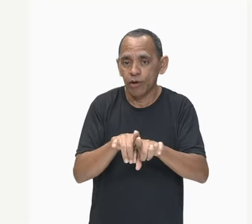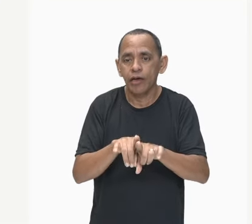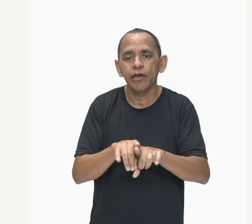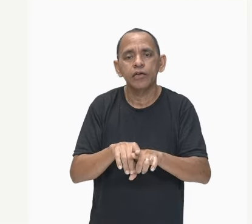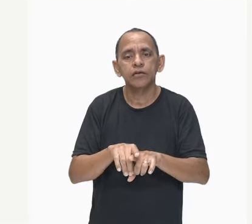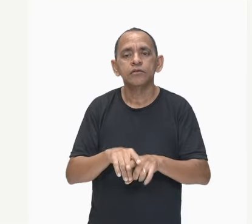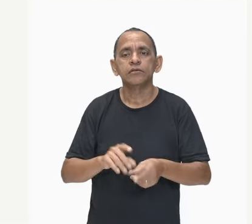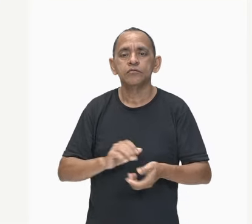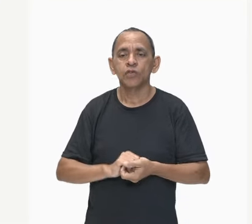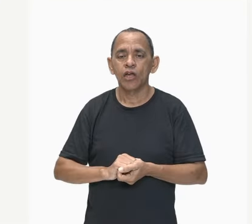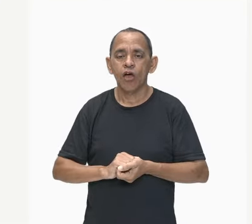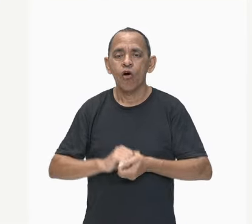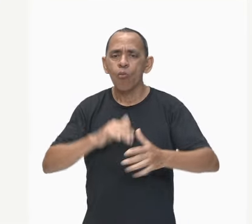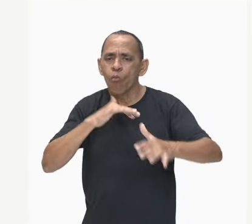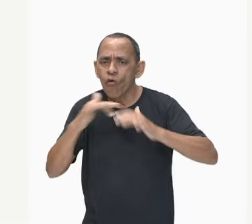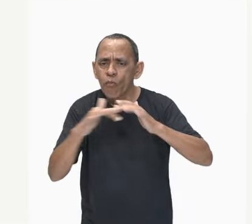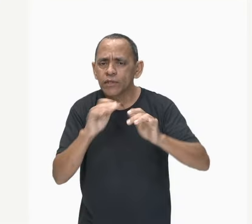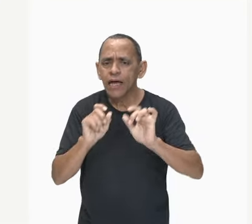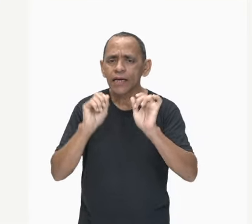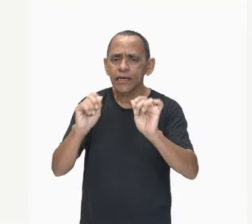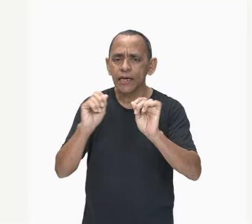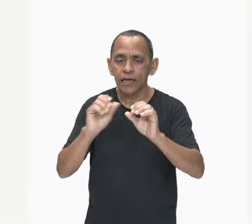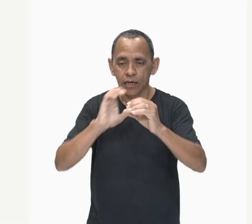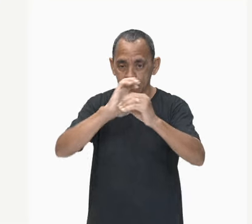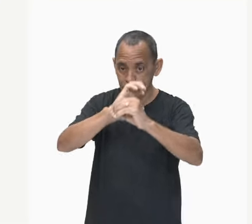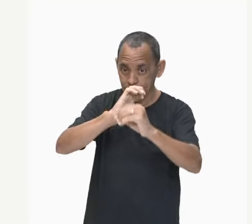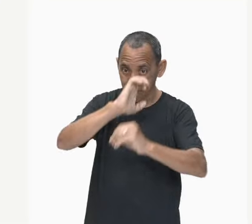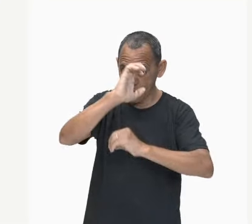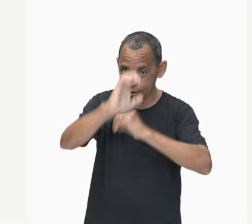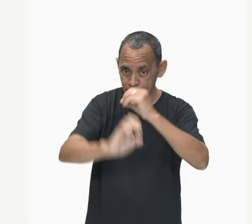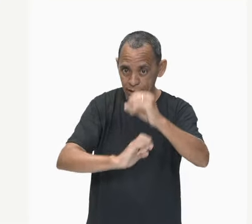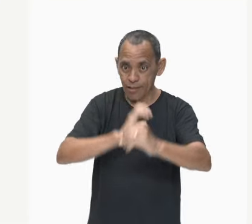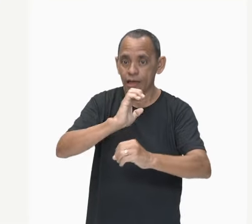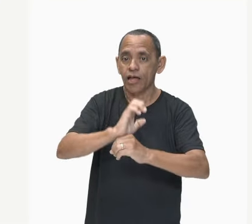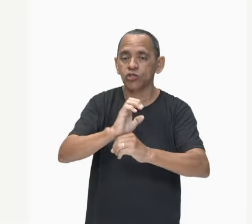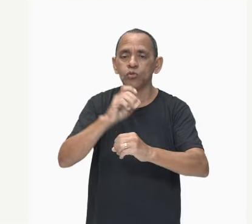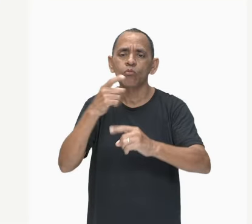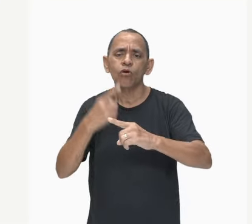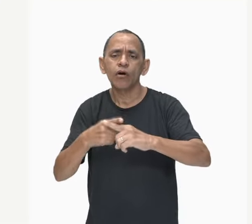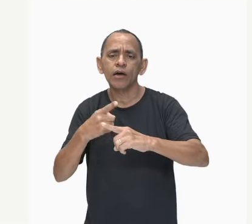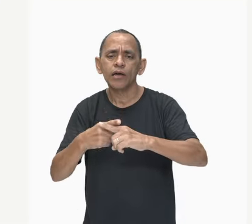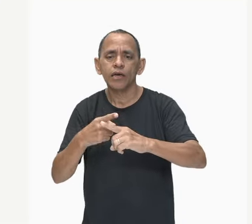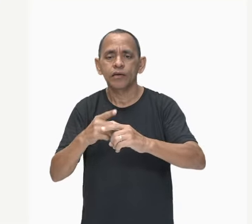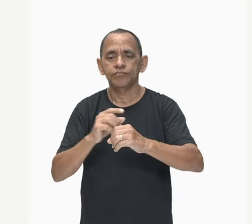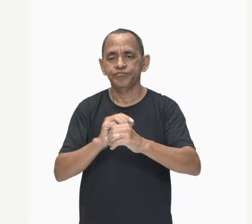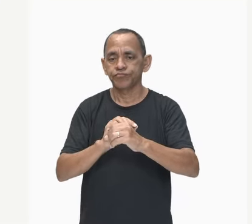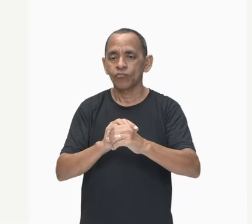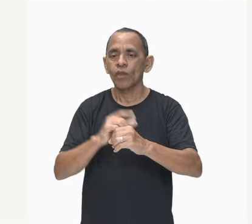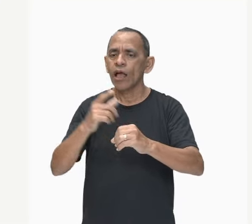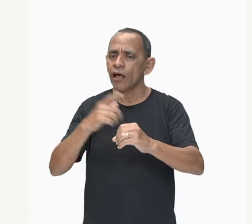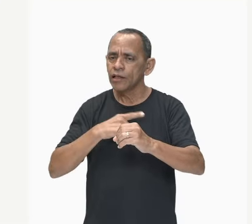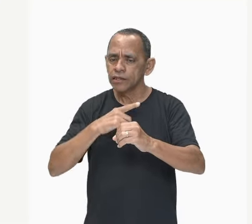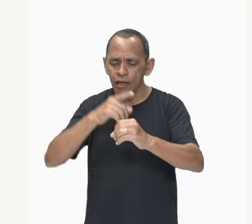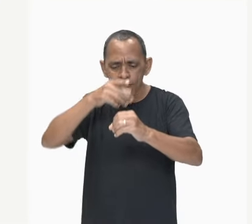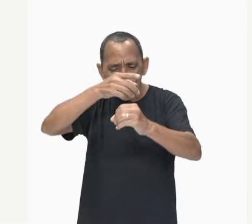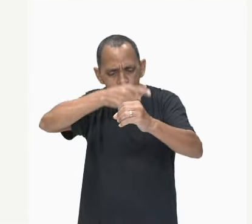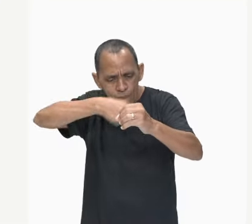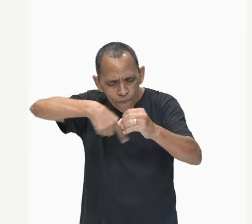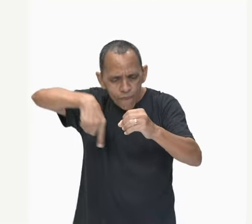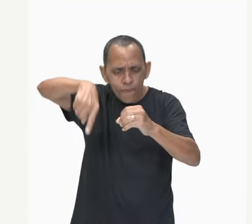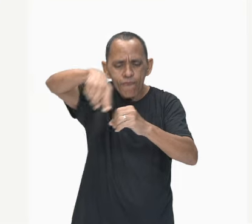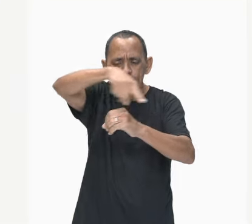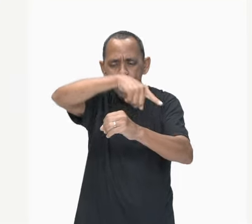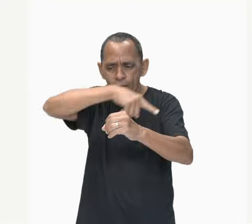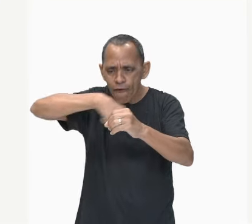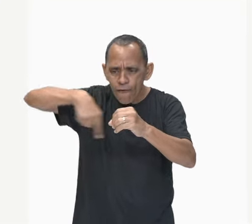movimentar quem? Os elétrons. Por quê? Aí você se pergunta, professora, por